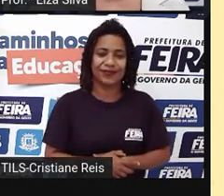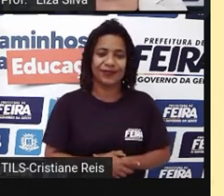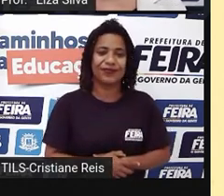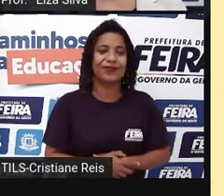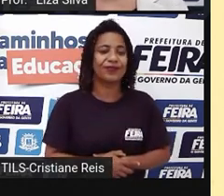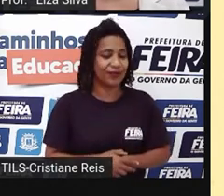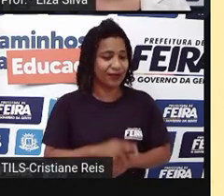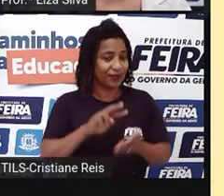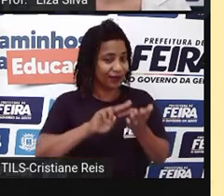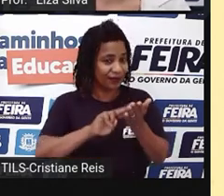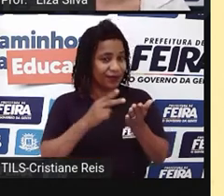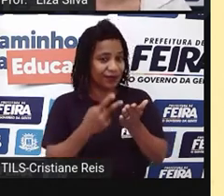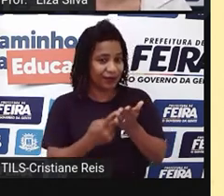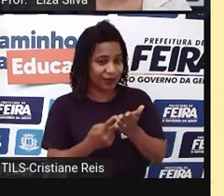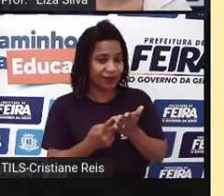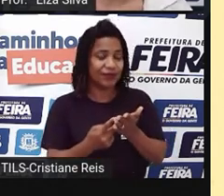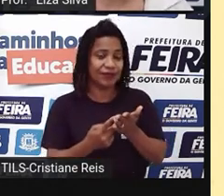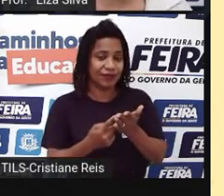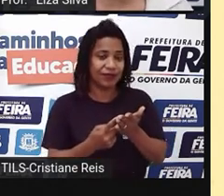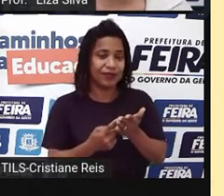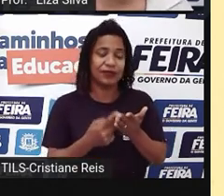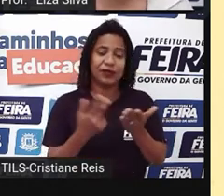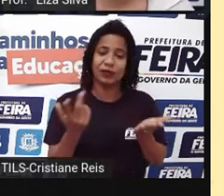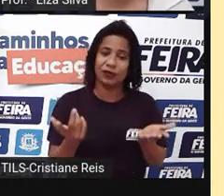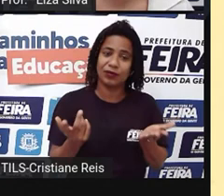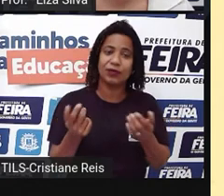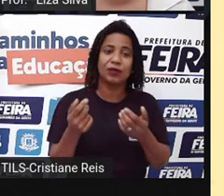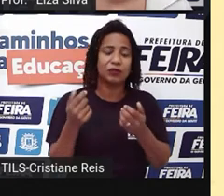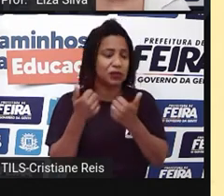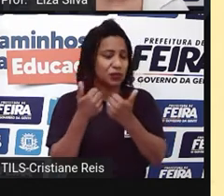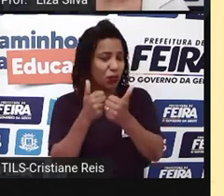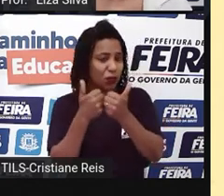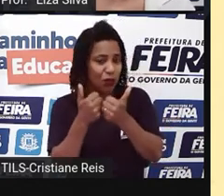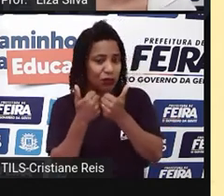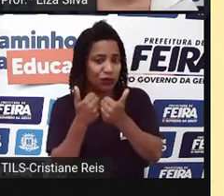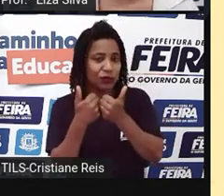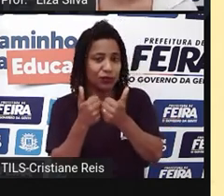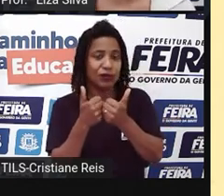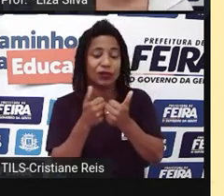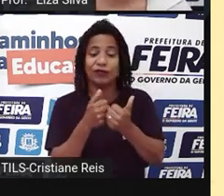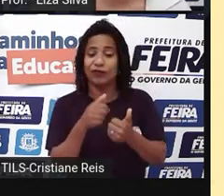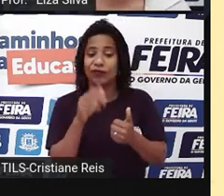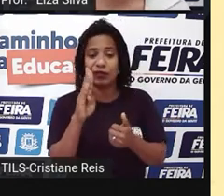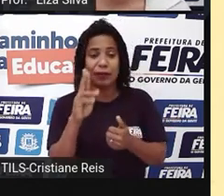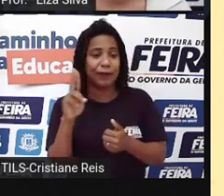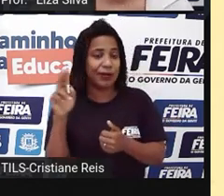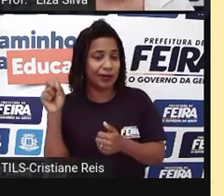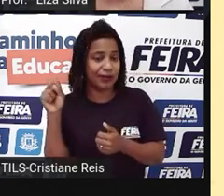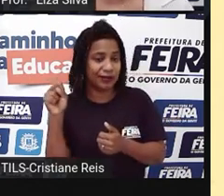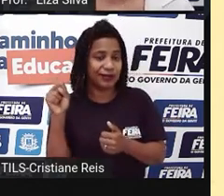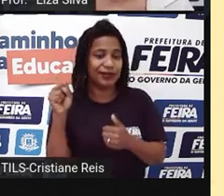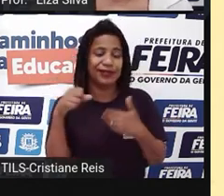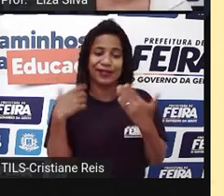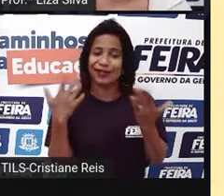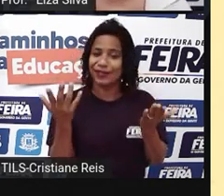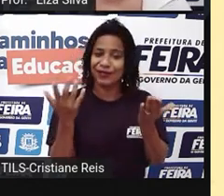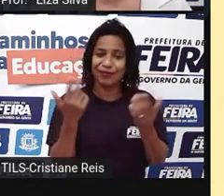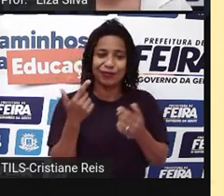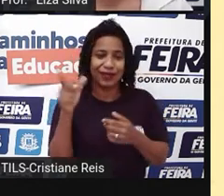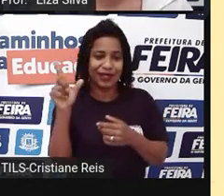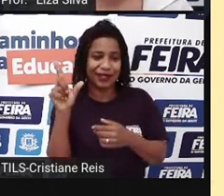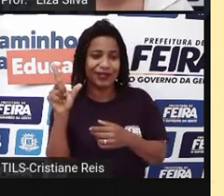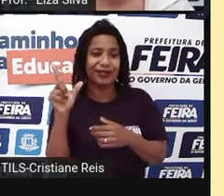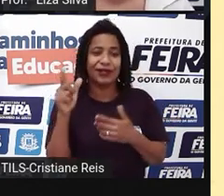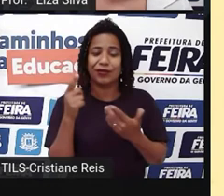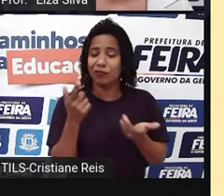Então, se por acaso eu utilizasse outro meio de transporte, o ônibus. I go to work by bus. I go to work by